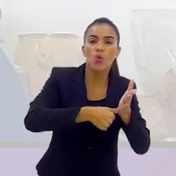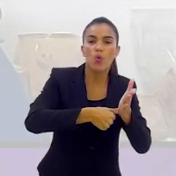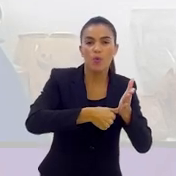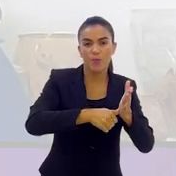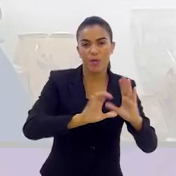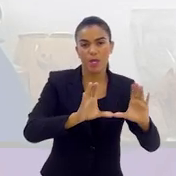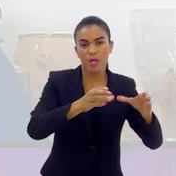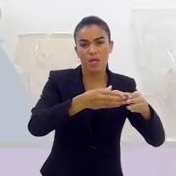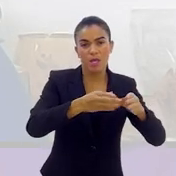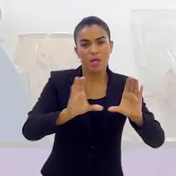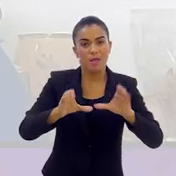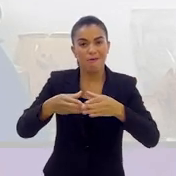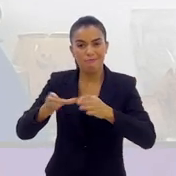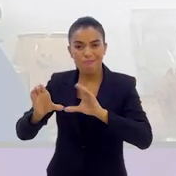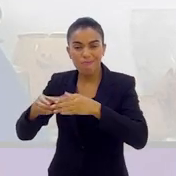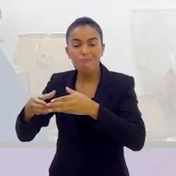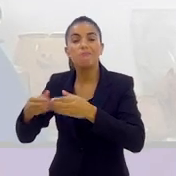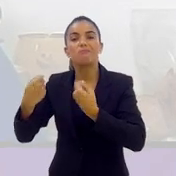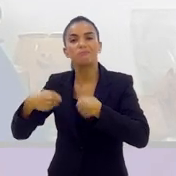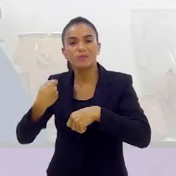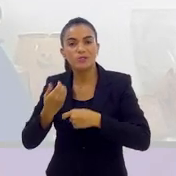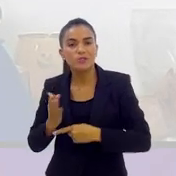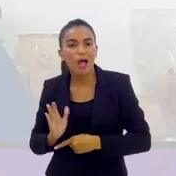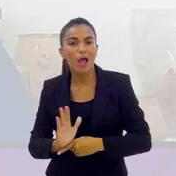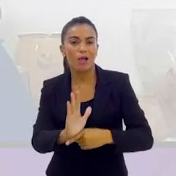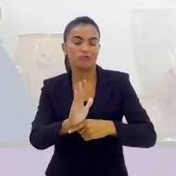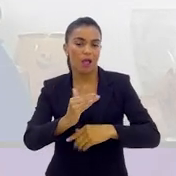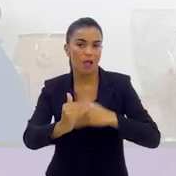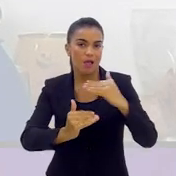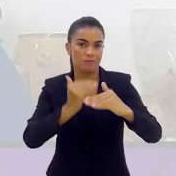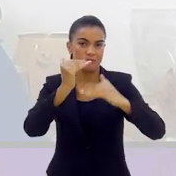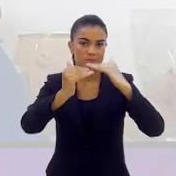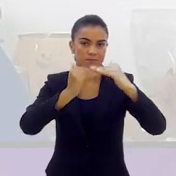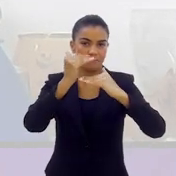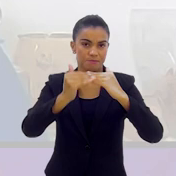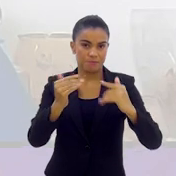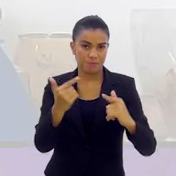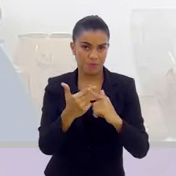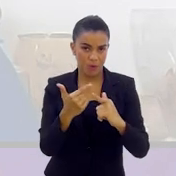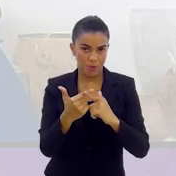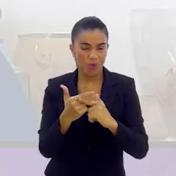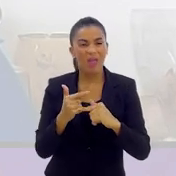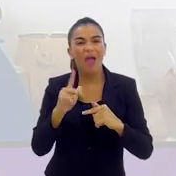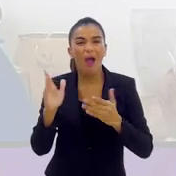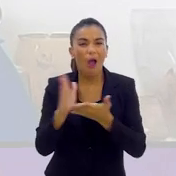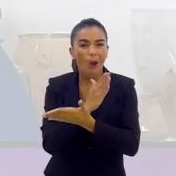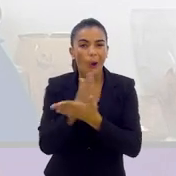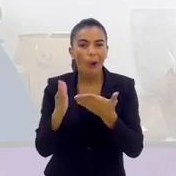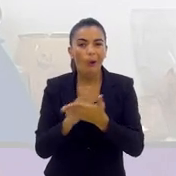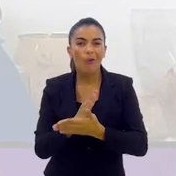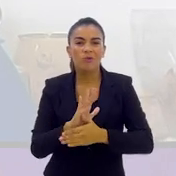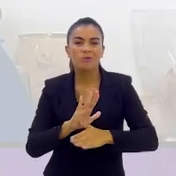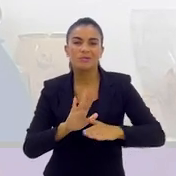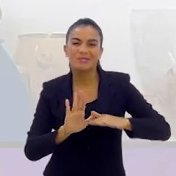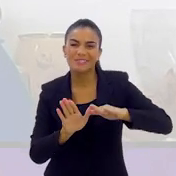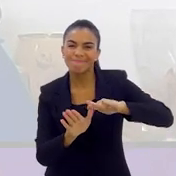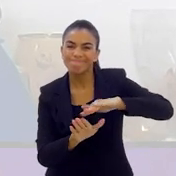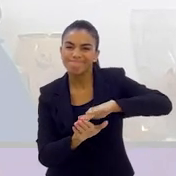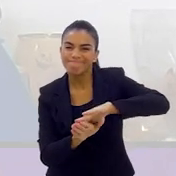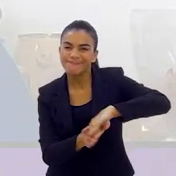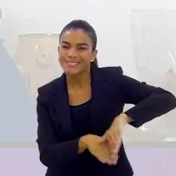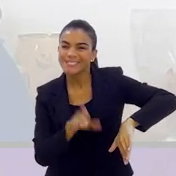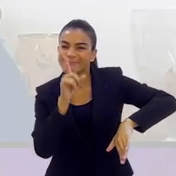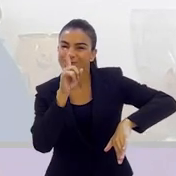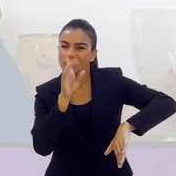ajudem nisso. Os clubes têm que ajudar nesse processo. Porque, muitas vezes, os clubes passam a mão em cima desse pessoal,